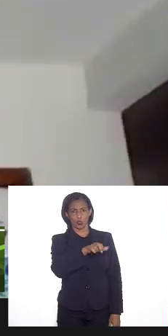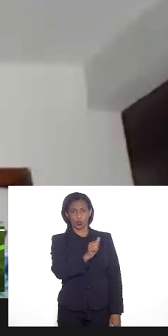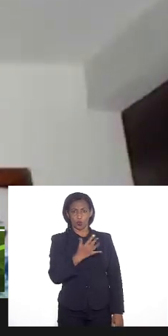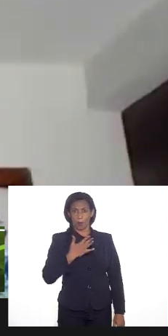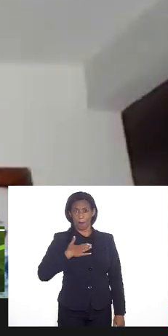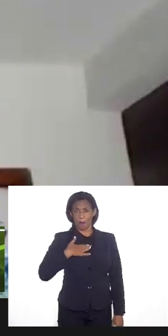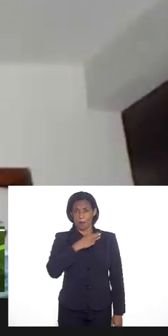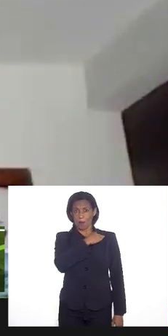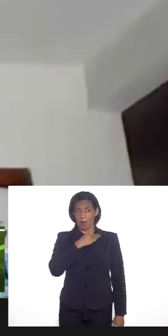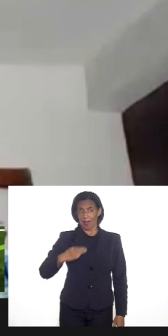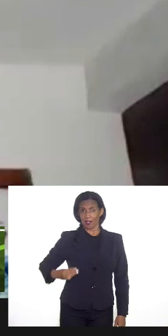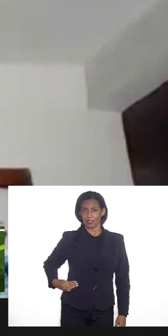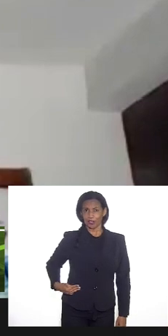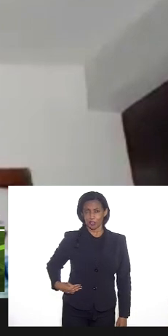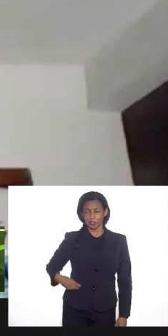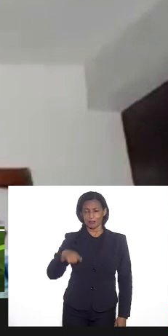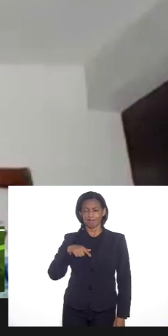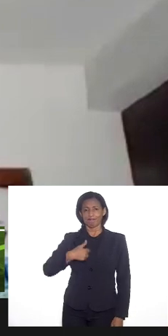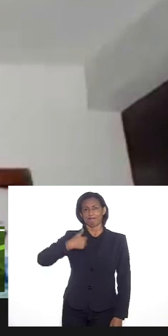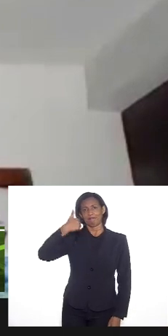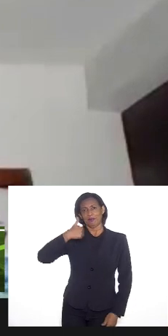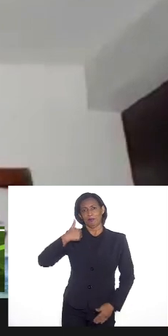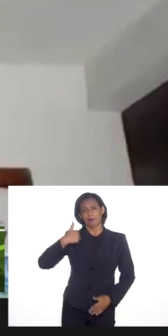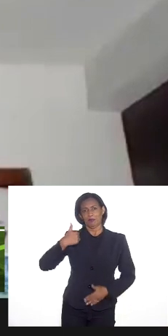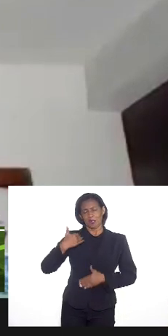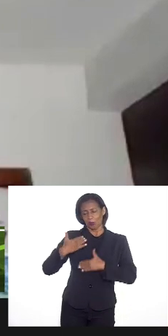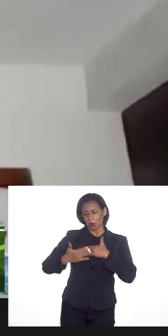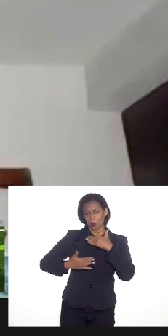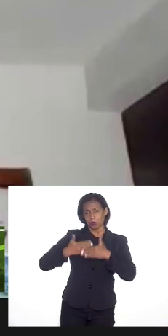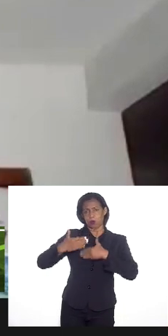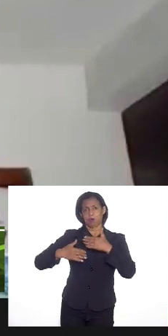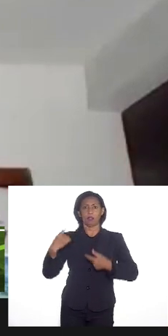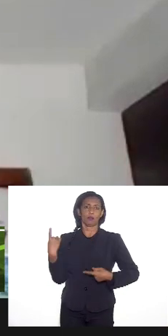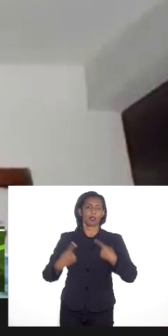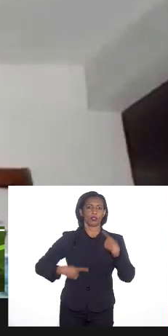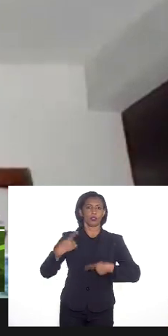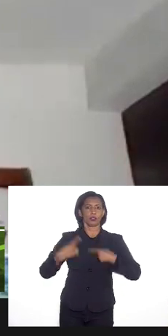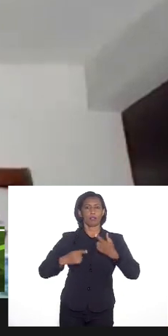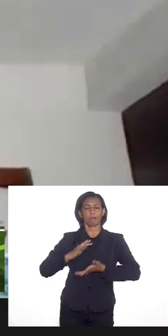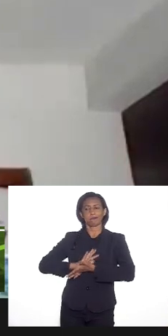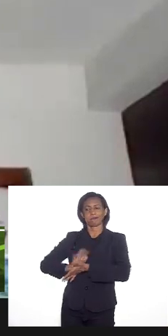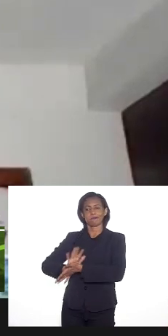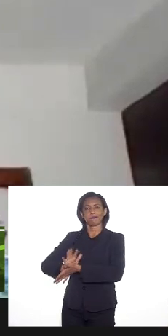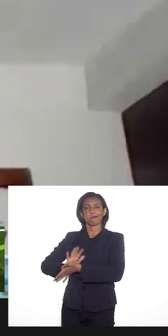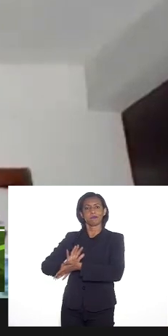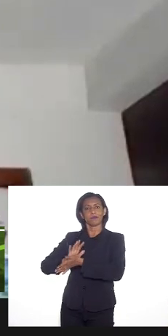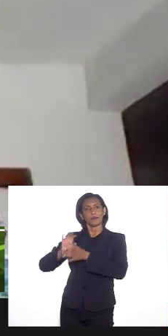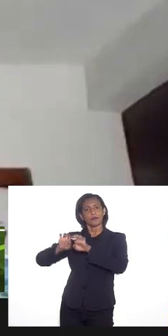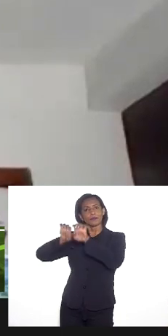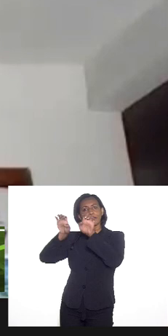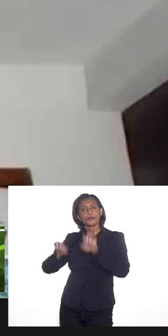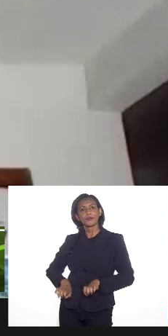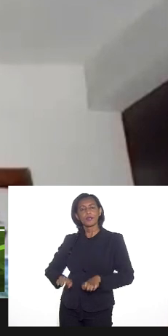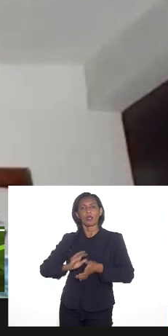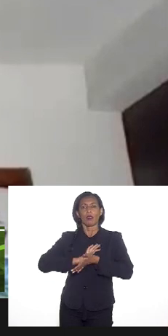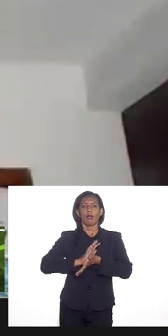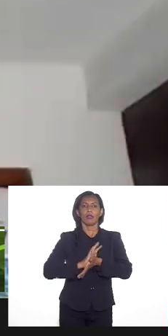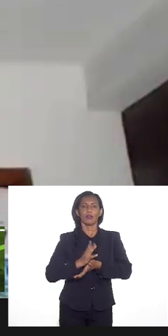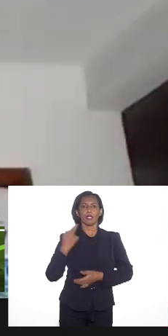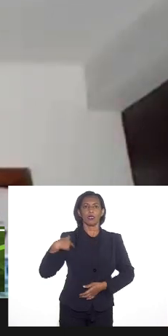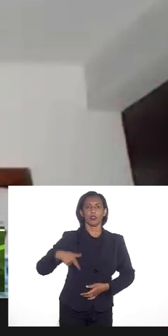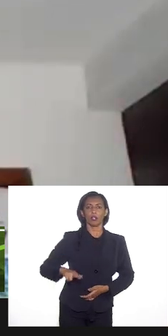mestre nesses primeiros encaminhamentos das discussões de racismo estrutural, racismo religioso,